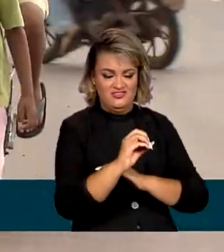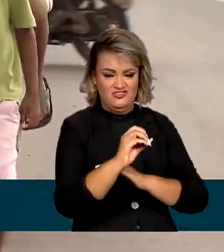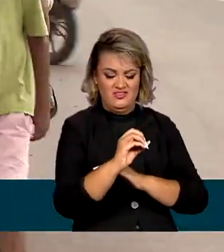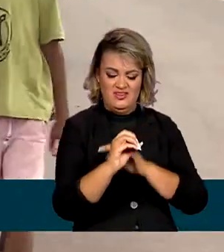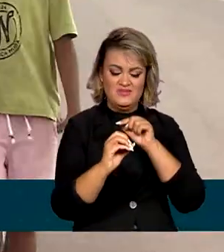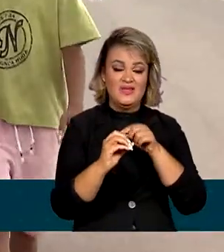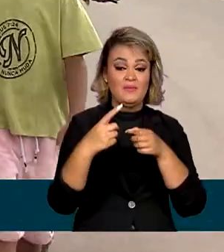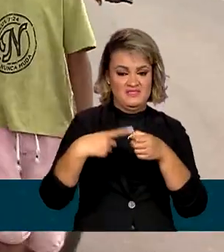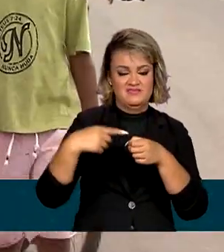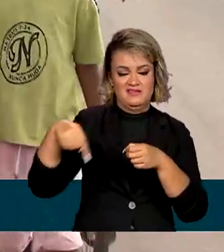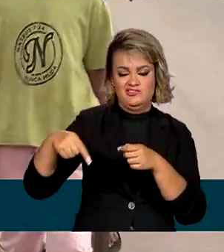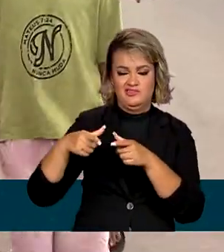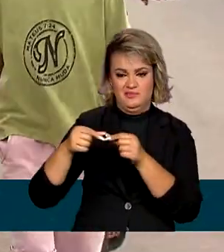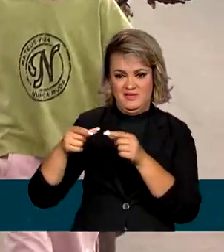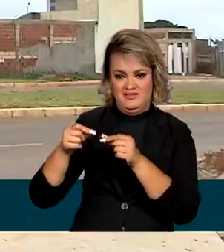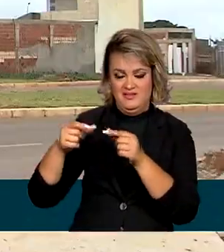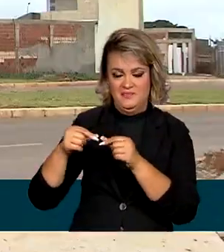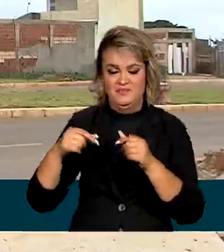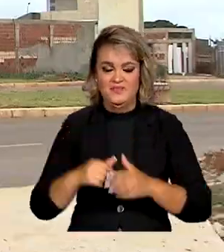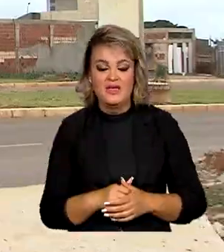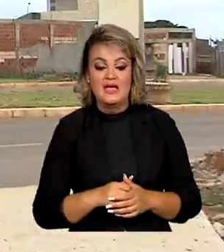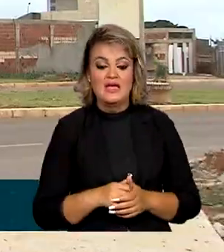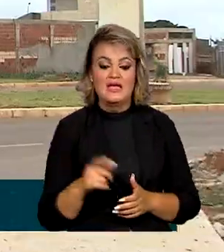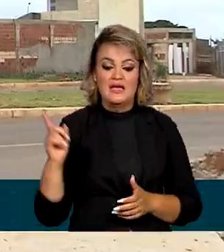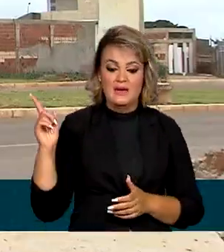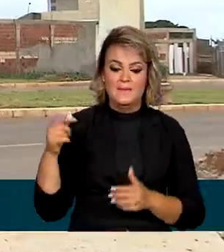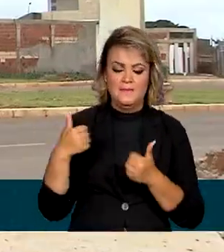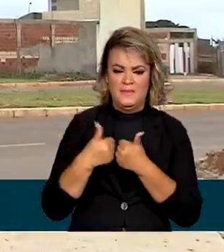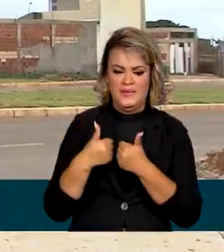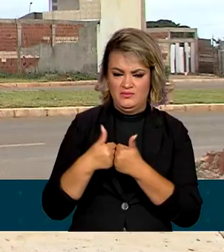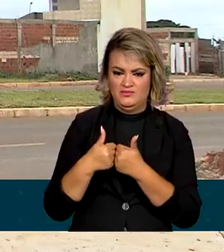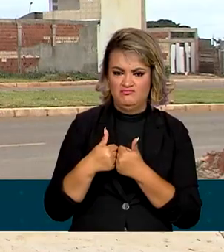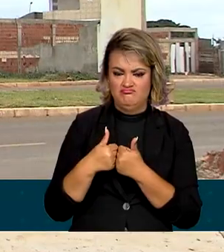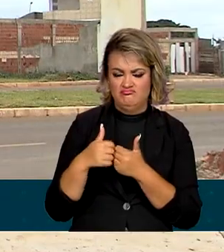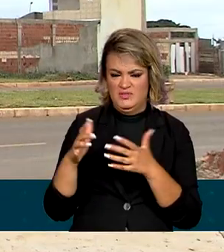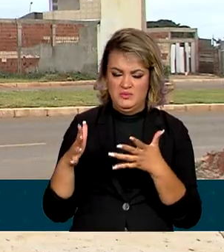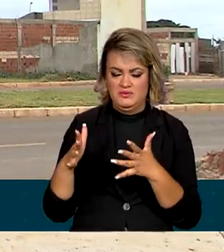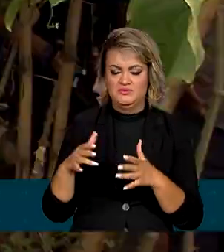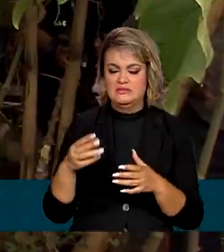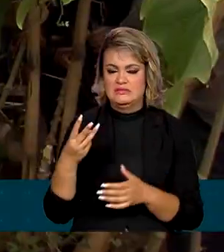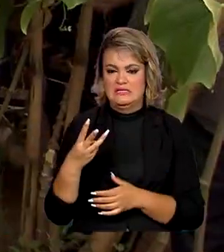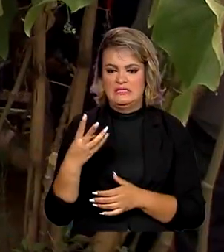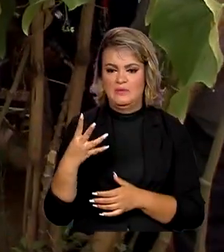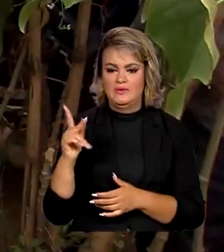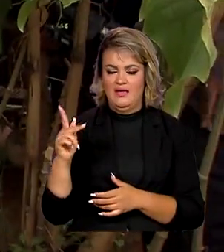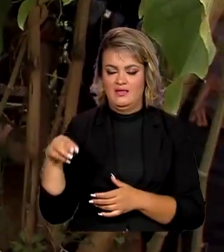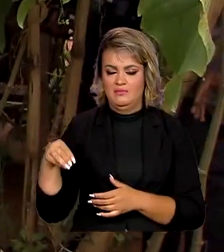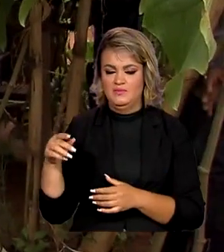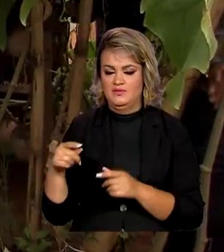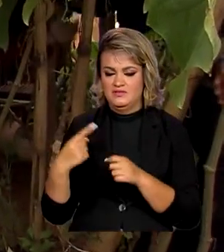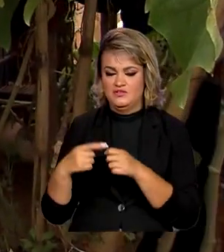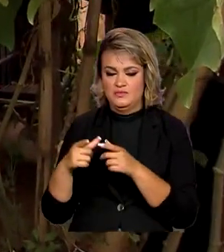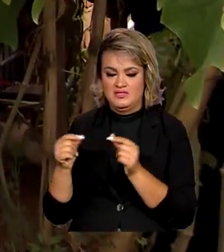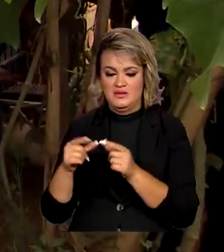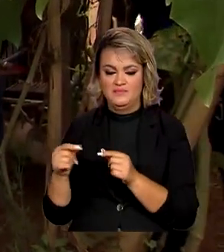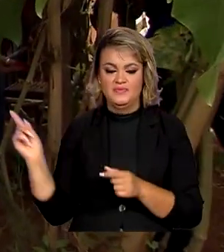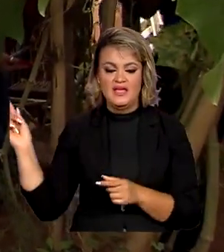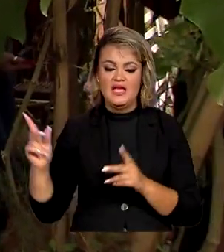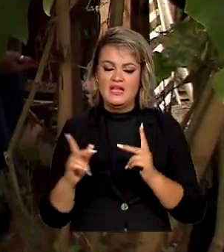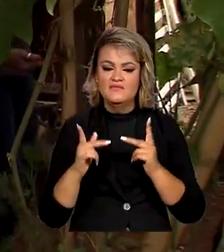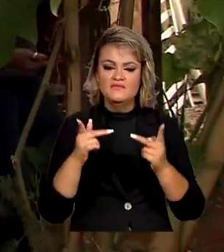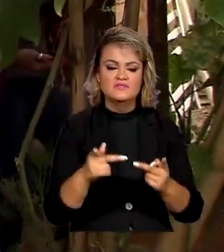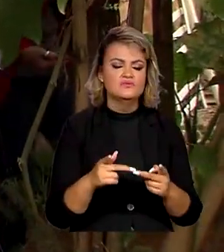administrativa do Distrito Federal, que fica a 34 quilômetros de Brasília. Durante a visita, o ministro